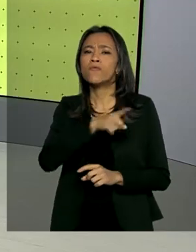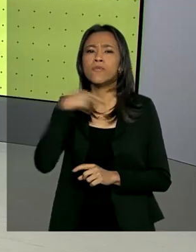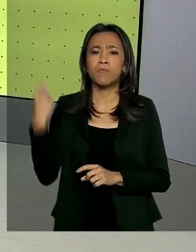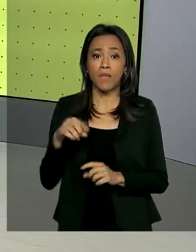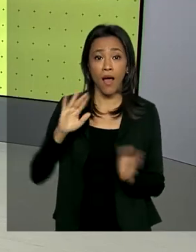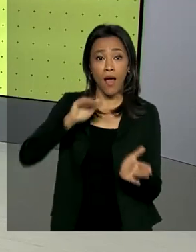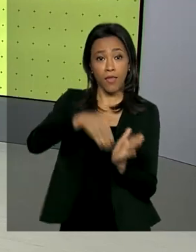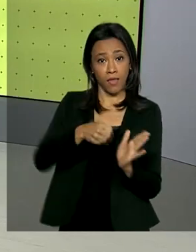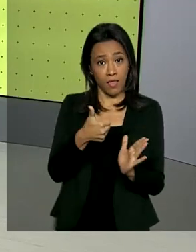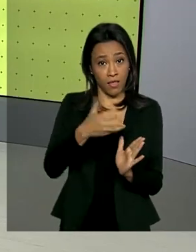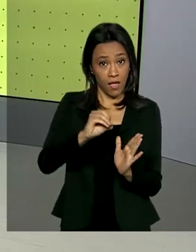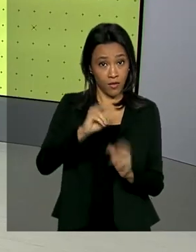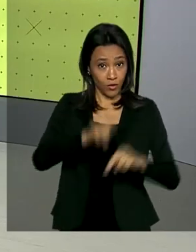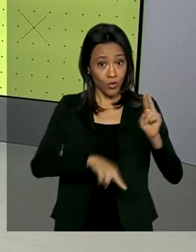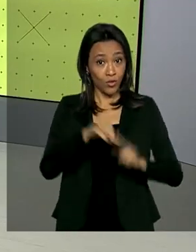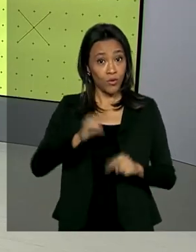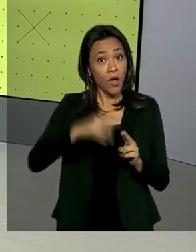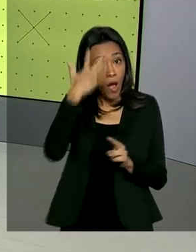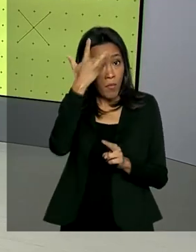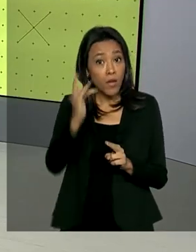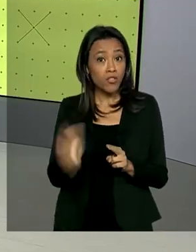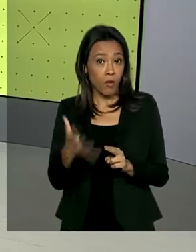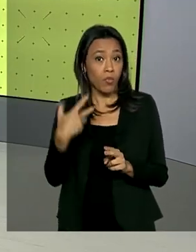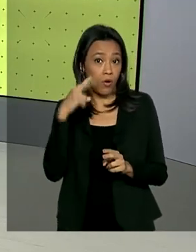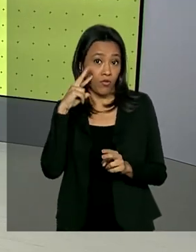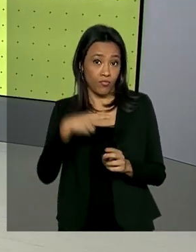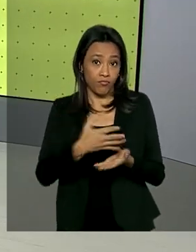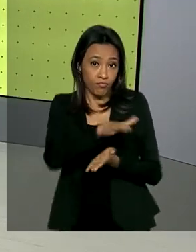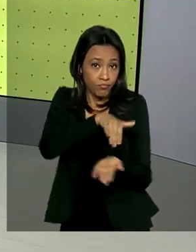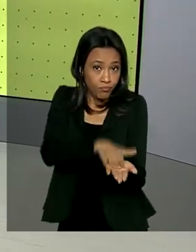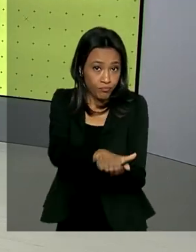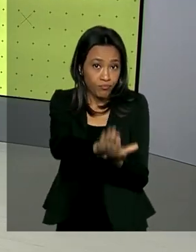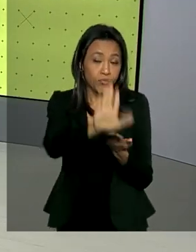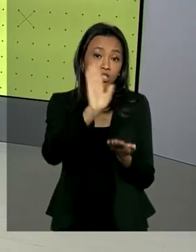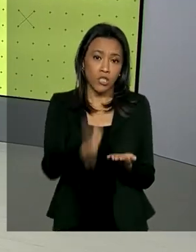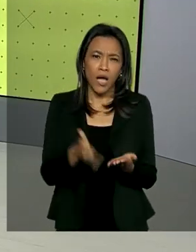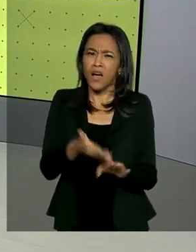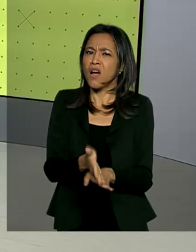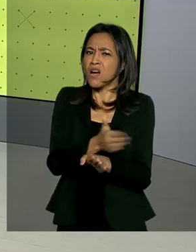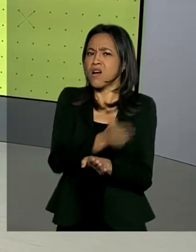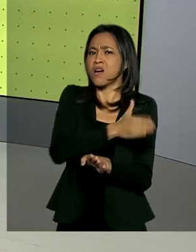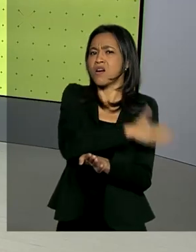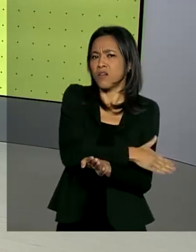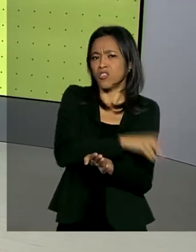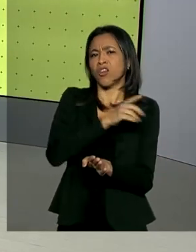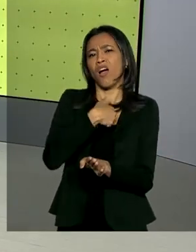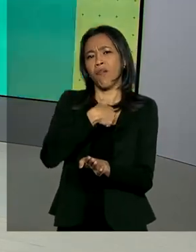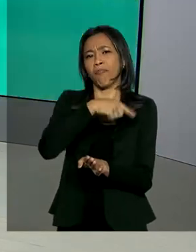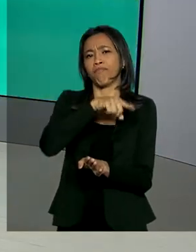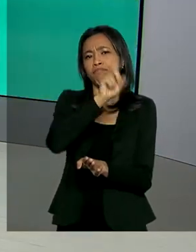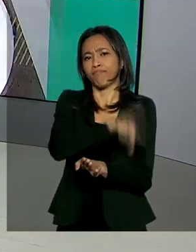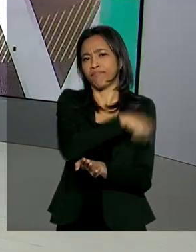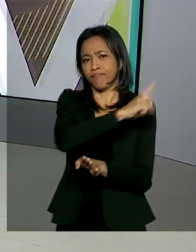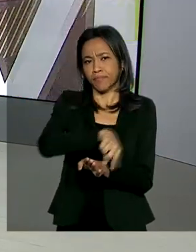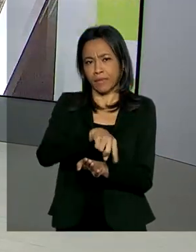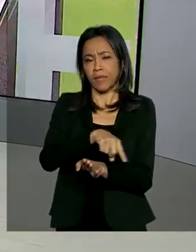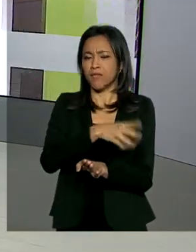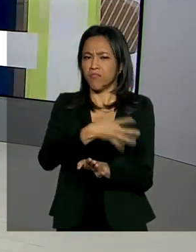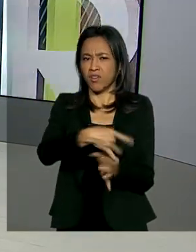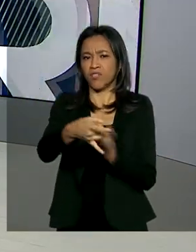estará disponível a partir de amanhã, dia 3 de junho. Os boletos gerados anteriormente perderam a validade e deverão ser